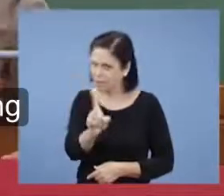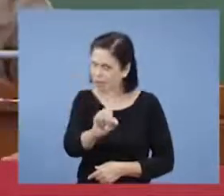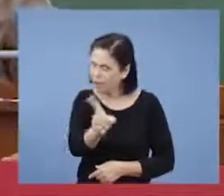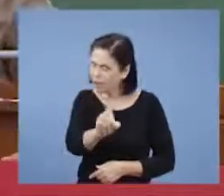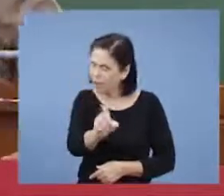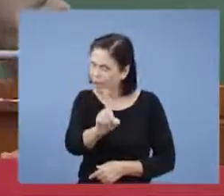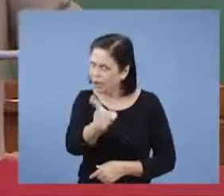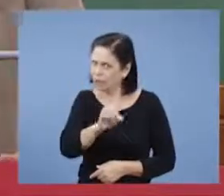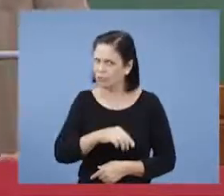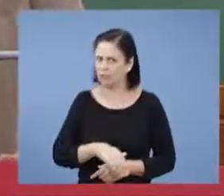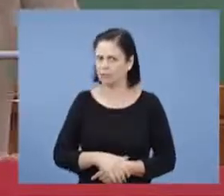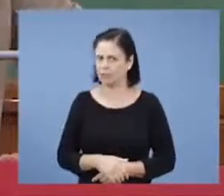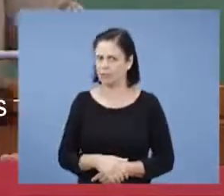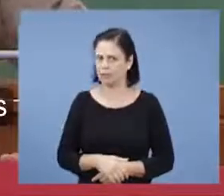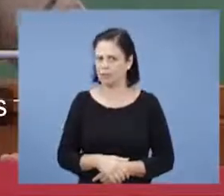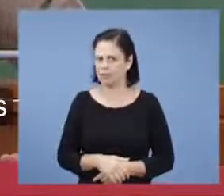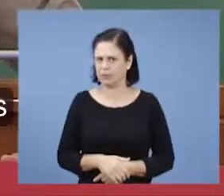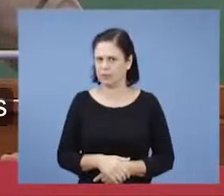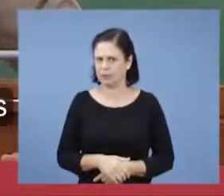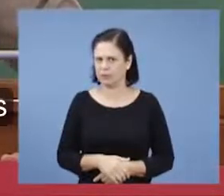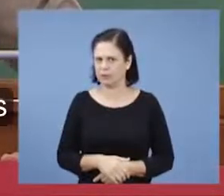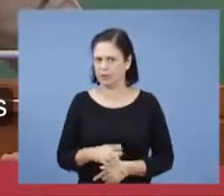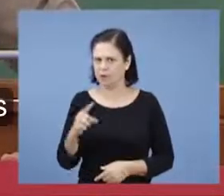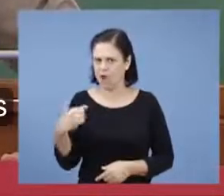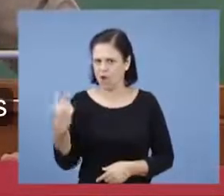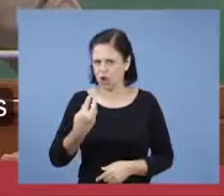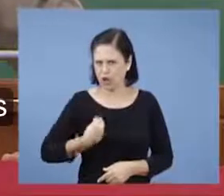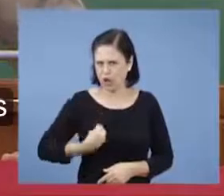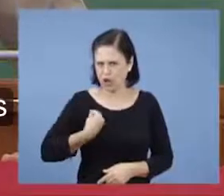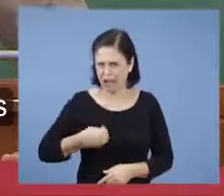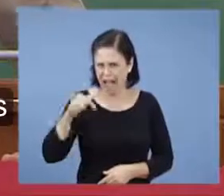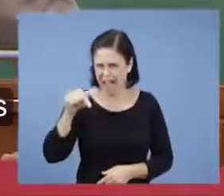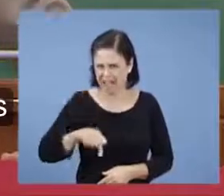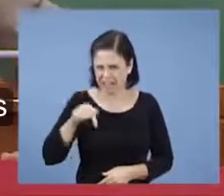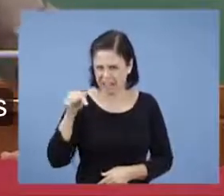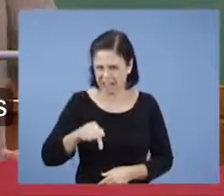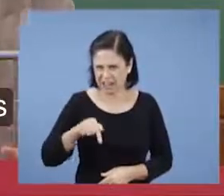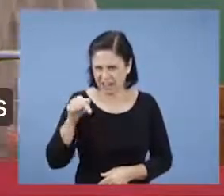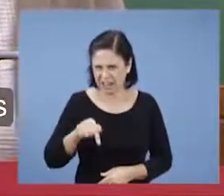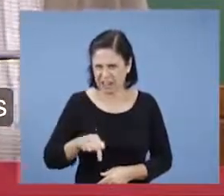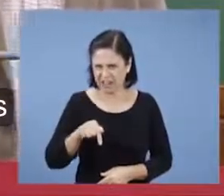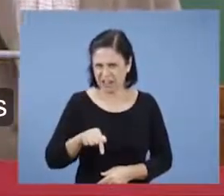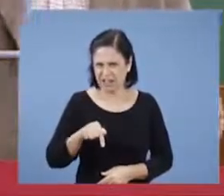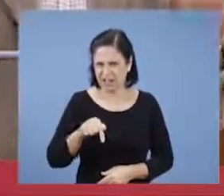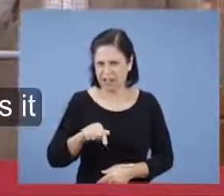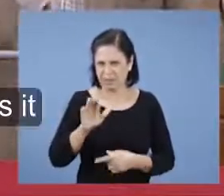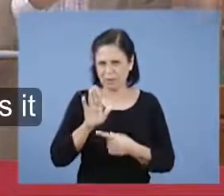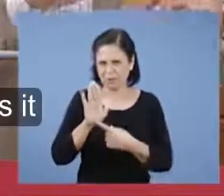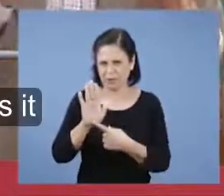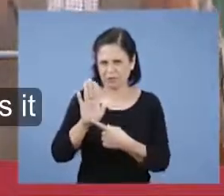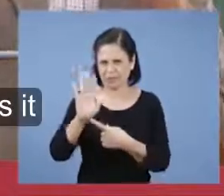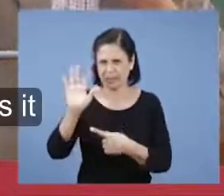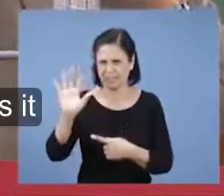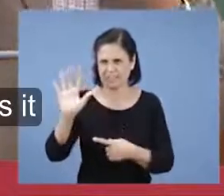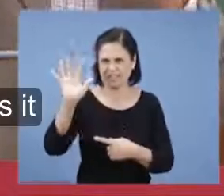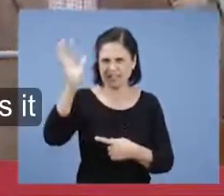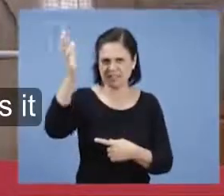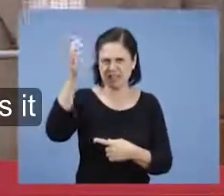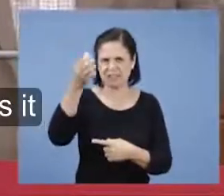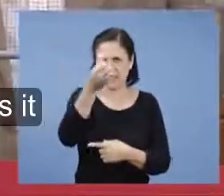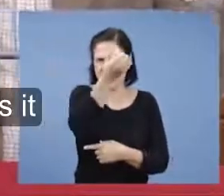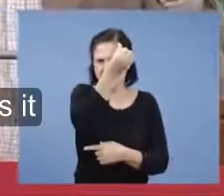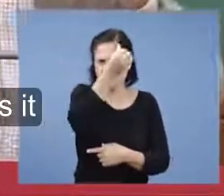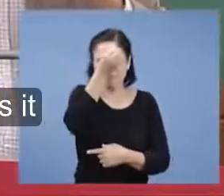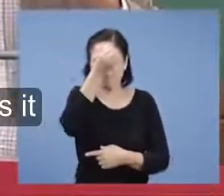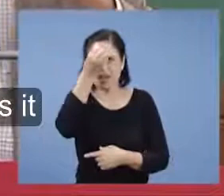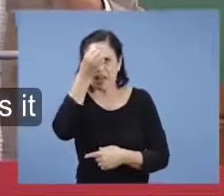enganado. Não estamos aqui para dar, para falar sobre os sinais da bênção. Se tem